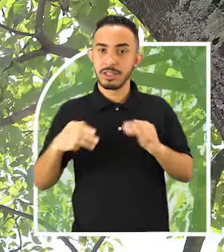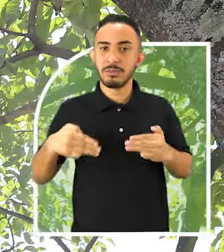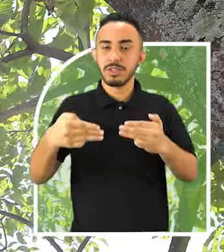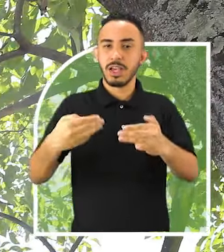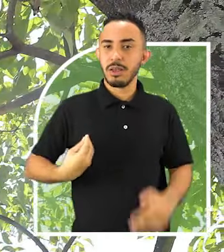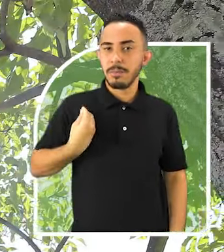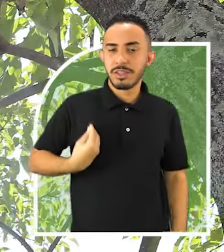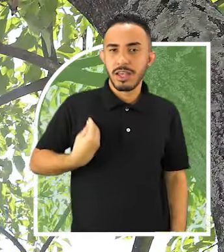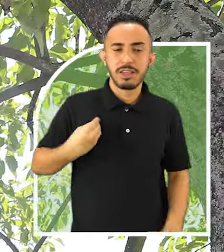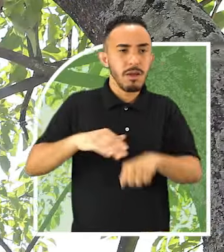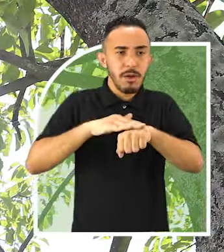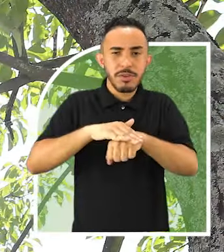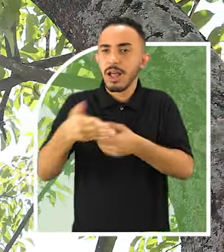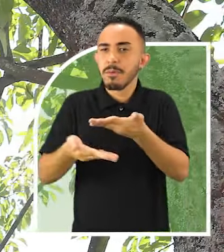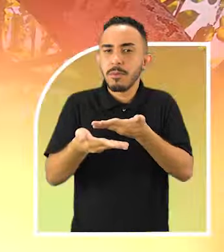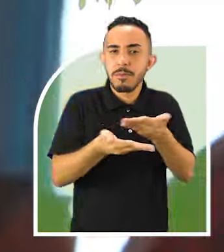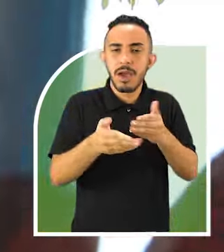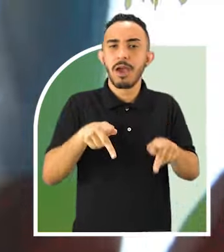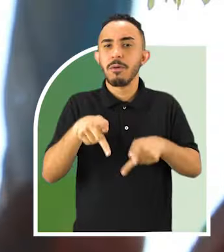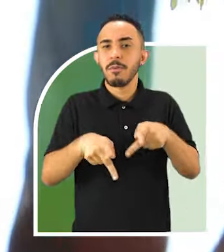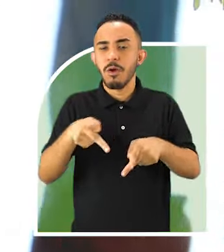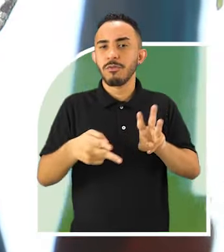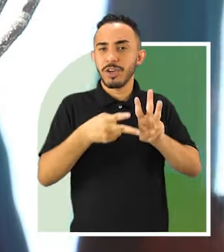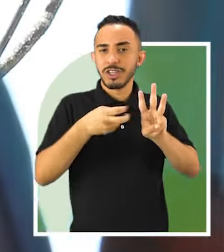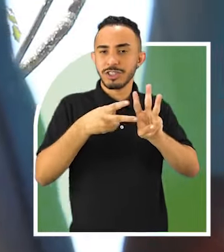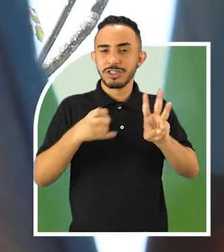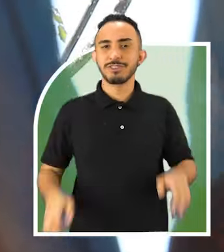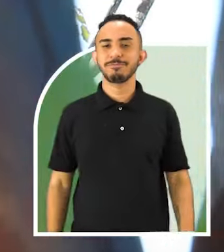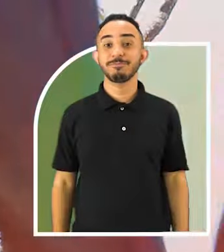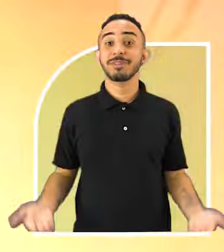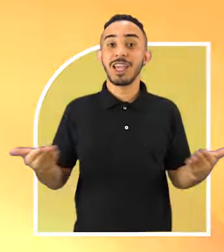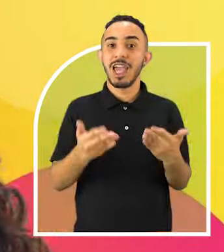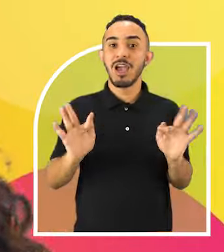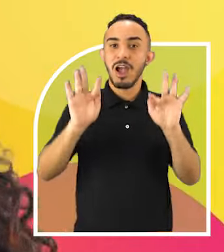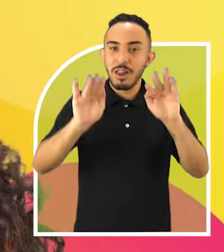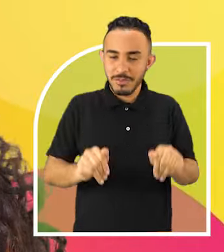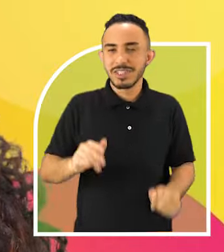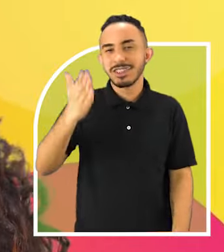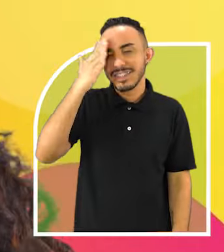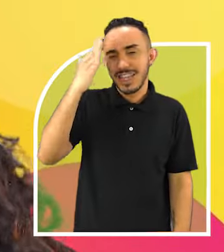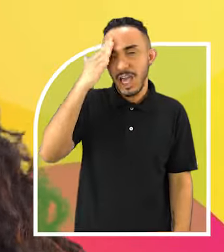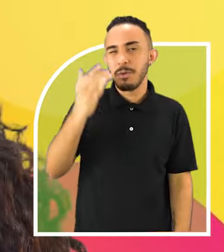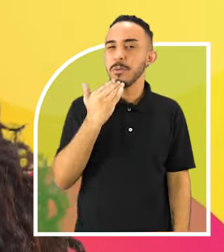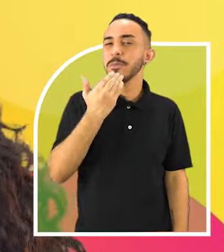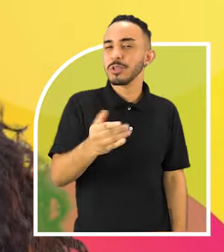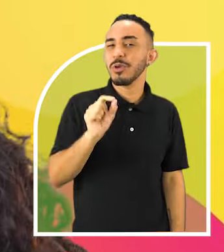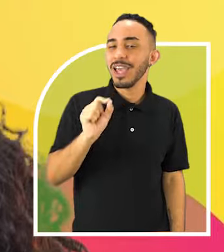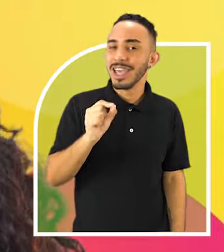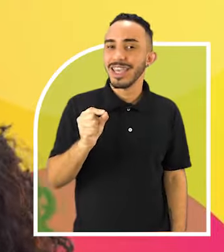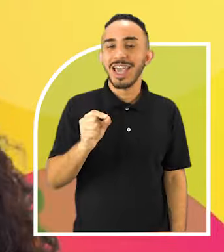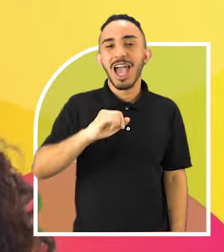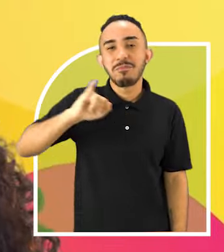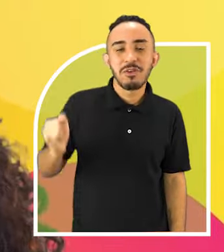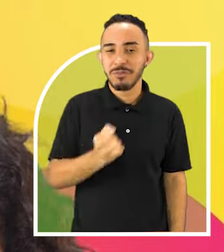estiveram no acampamento para ouvir de perto as demandas dos povos indígenas. Pessoal, chegamos ao fim do nosso Tchek, e vocês já sabem